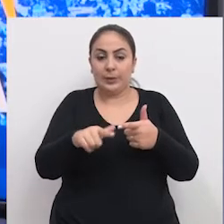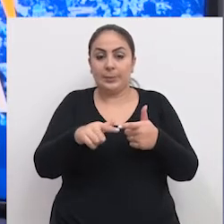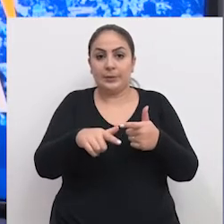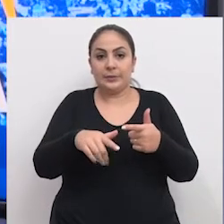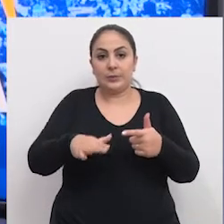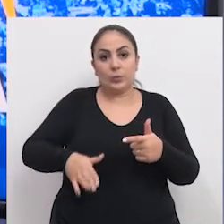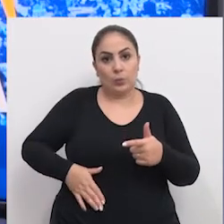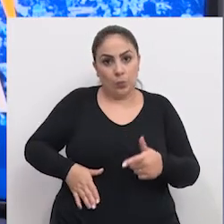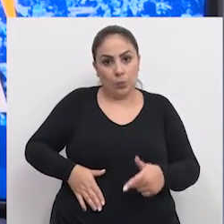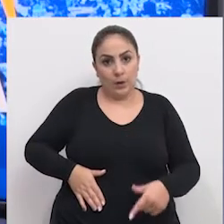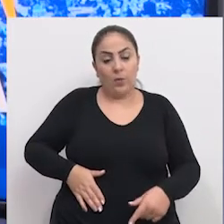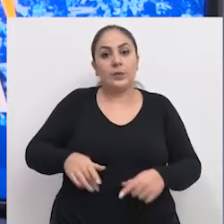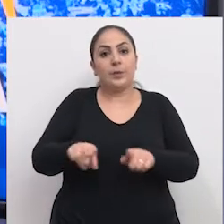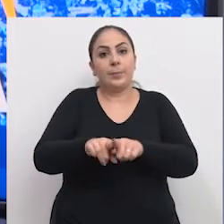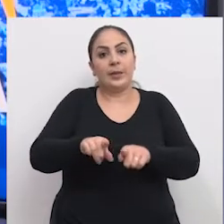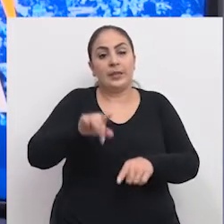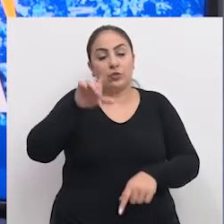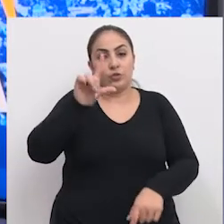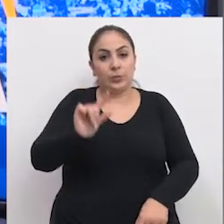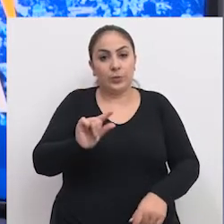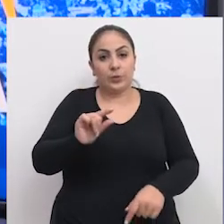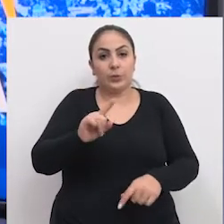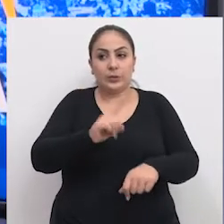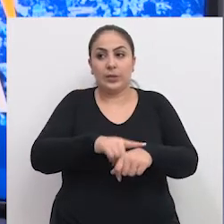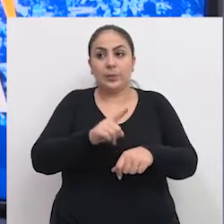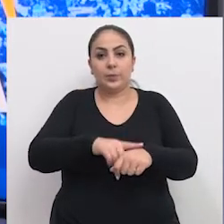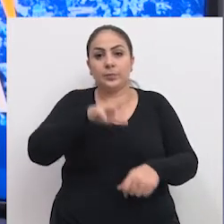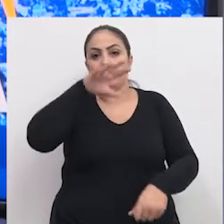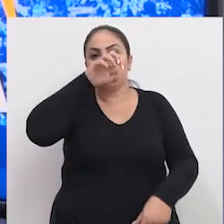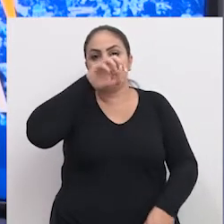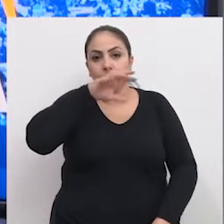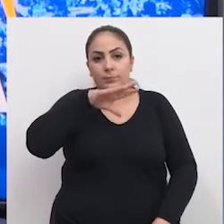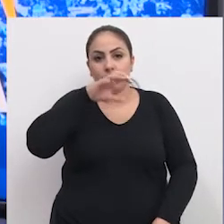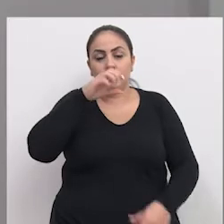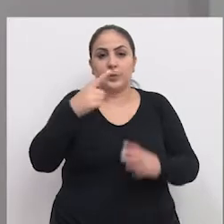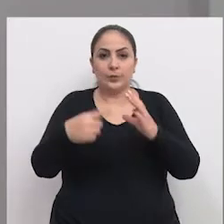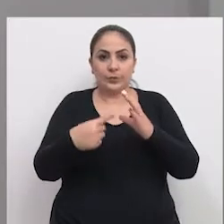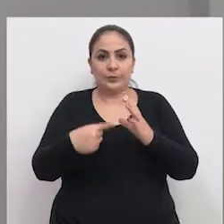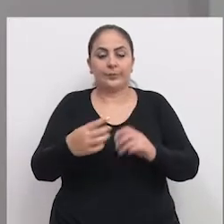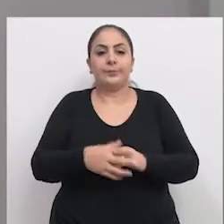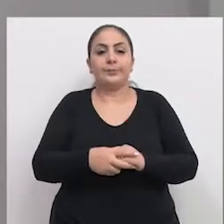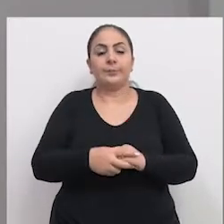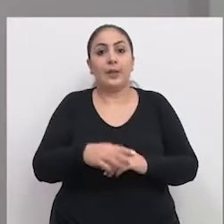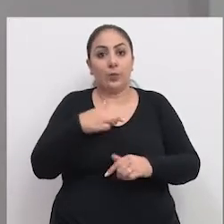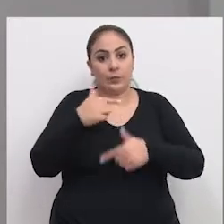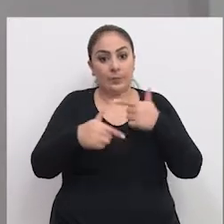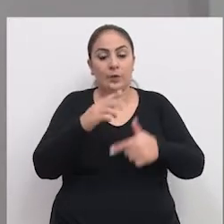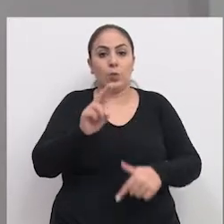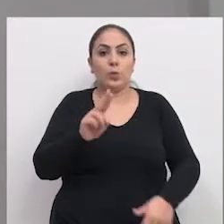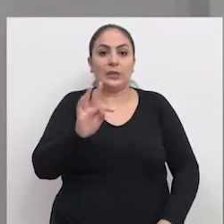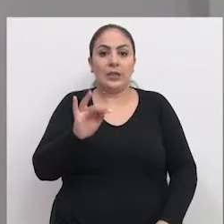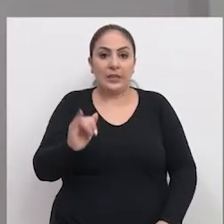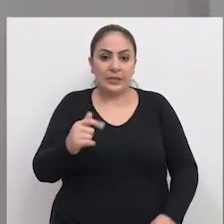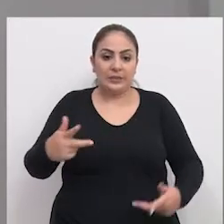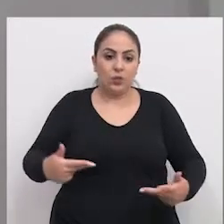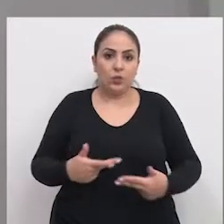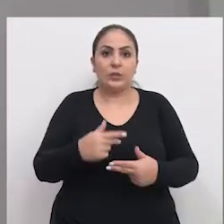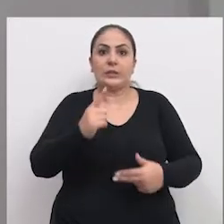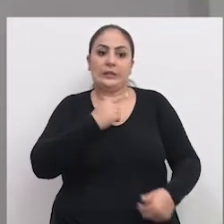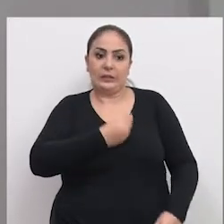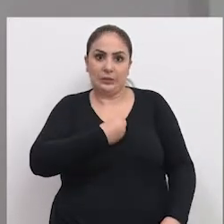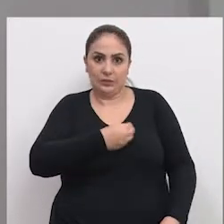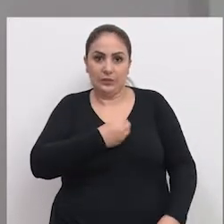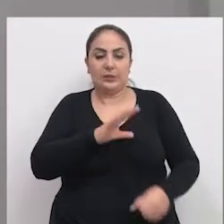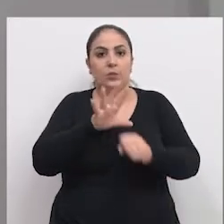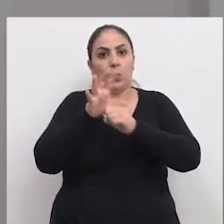pulmonares e reduzir o tempo de uso da ventilação mecânica. Trabalho na UTI cirúrgica, que é a UTI que está